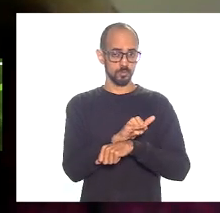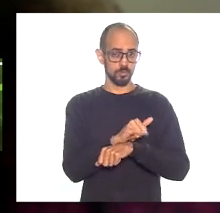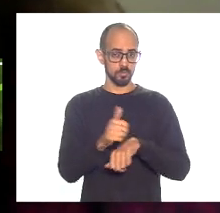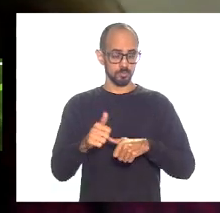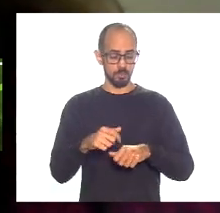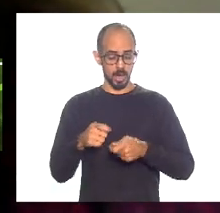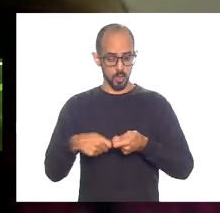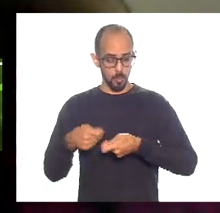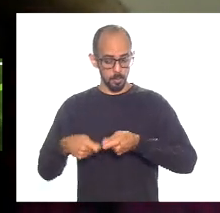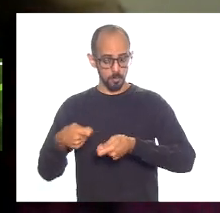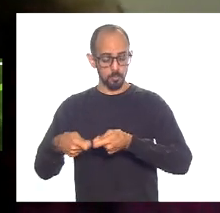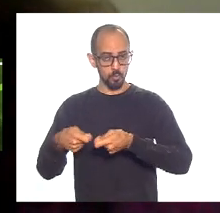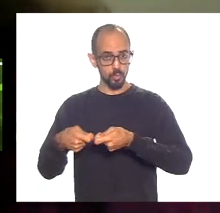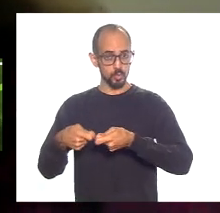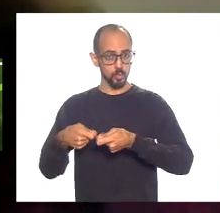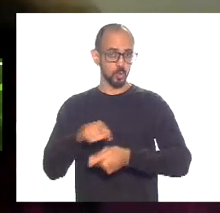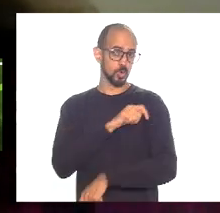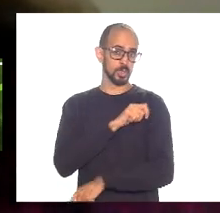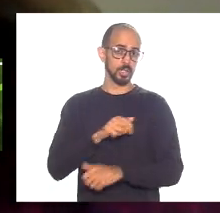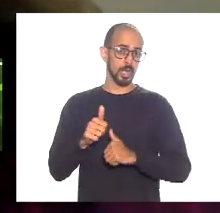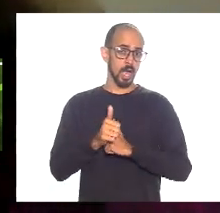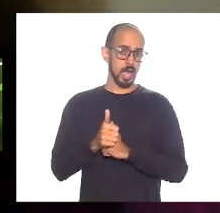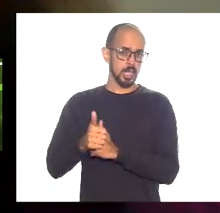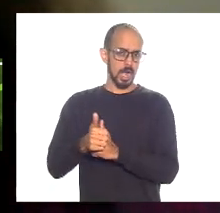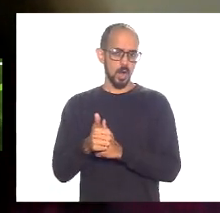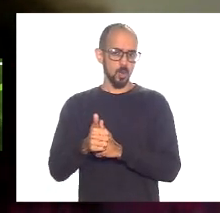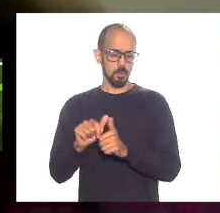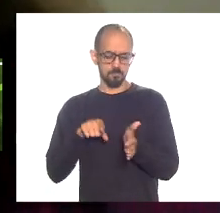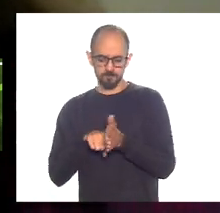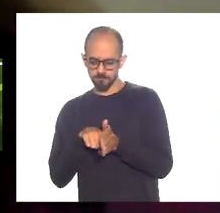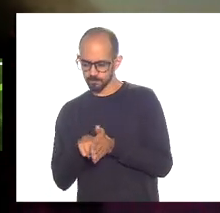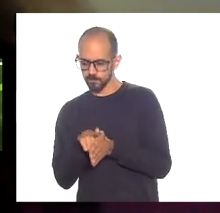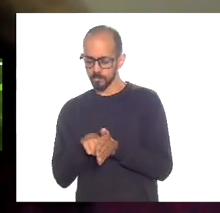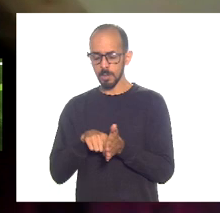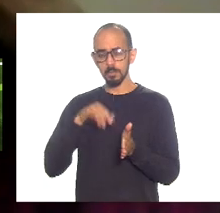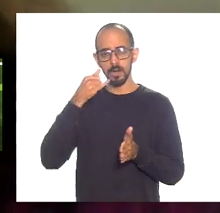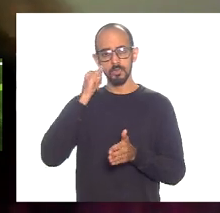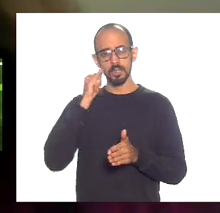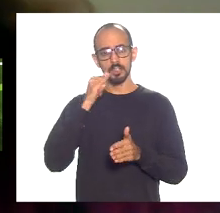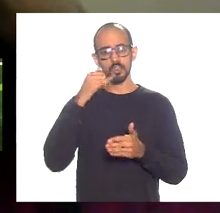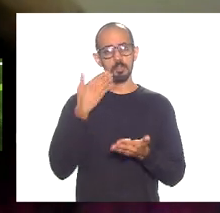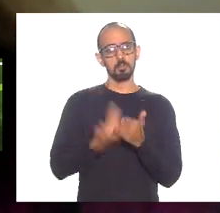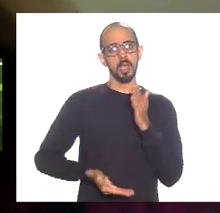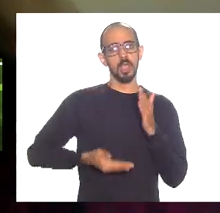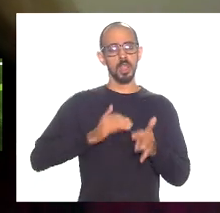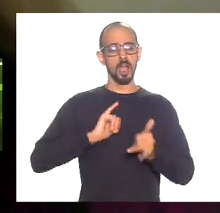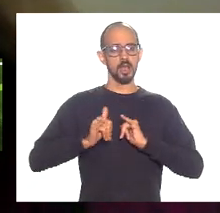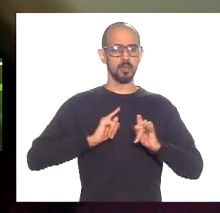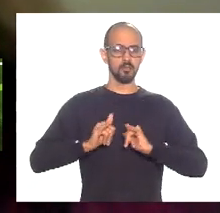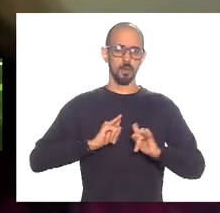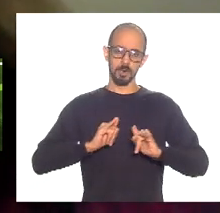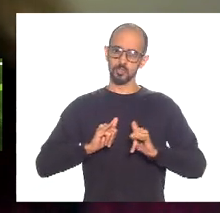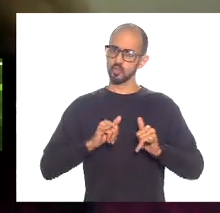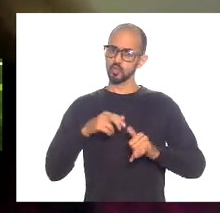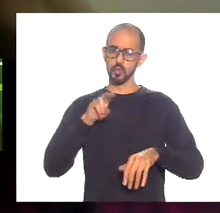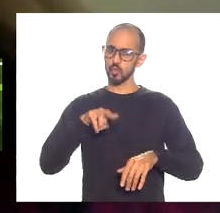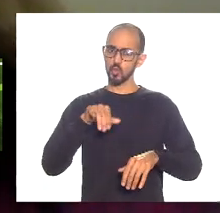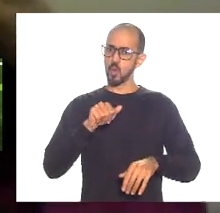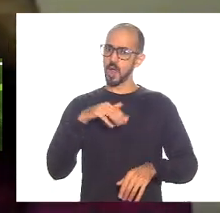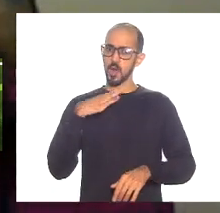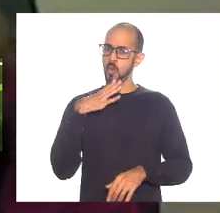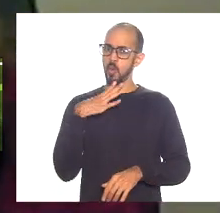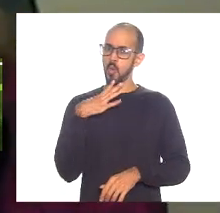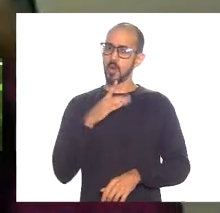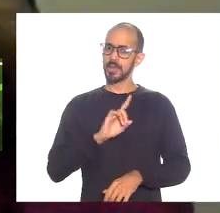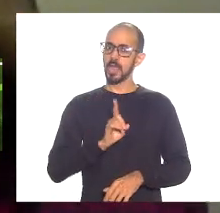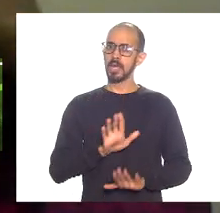controle para poder não ficar à mercê desses dados que a gente nunca conhece com transparência. Acho que